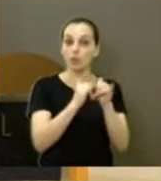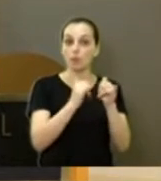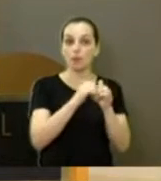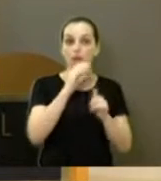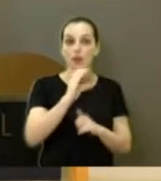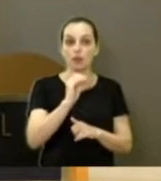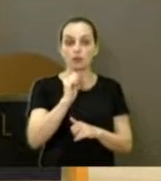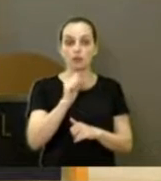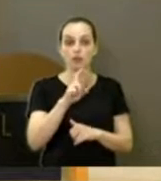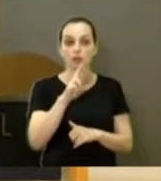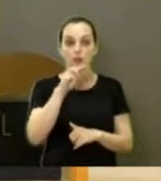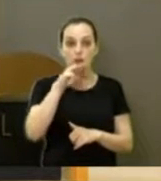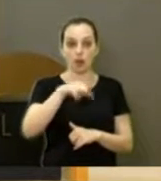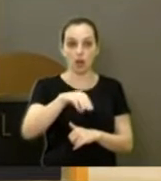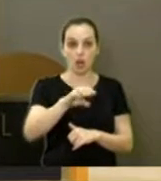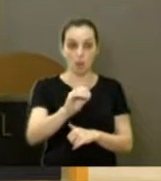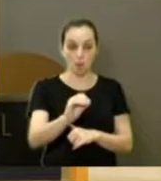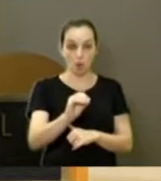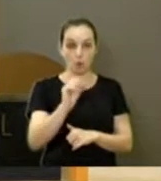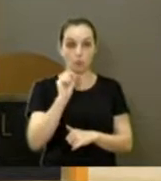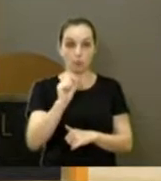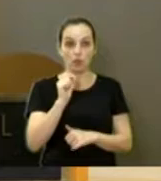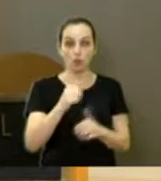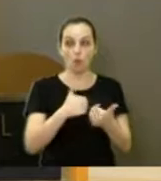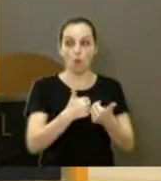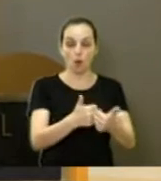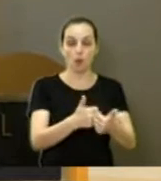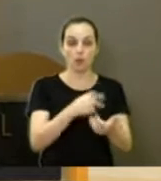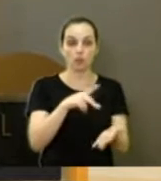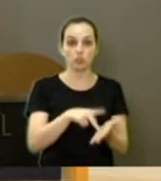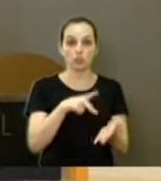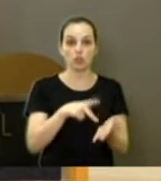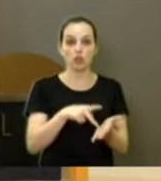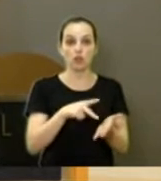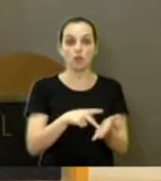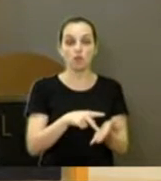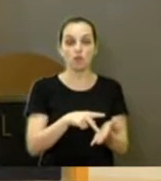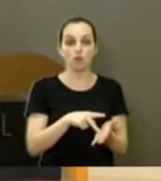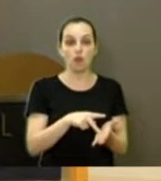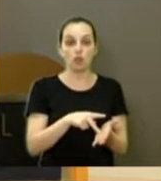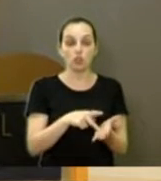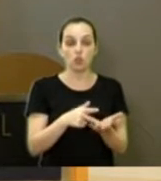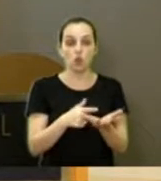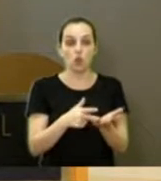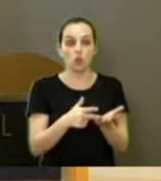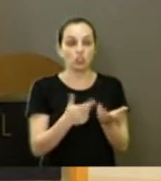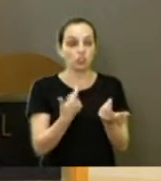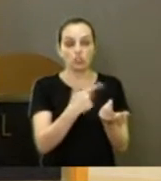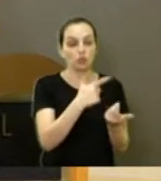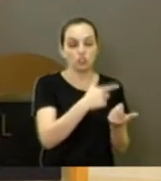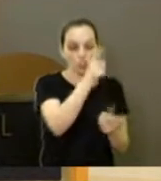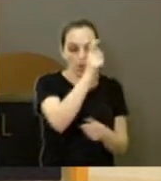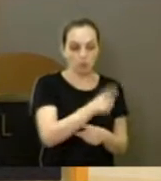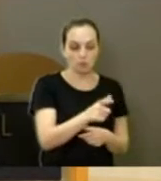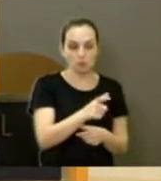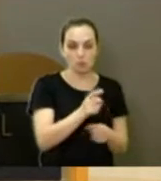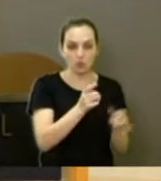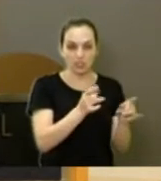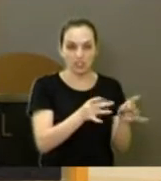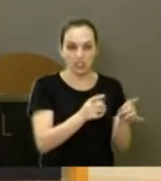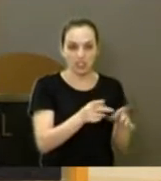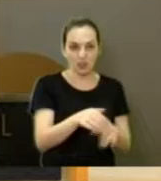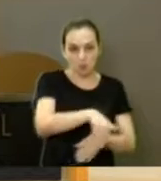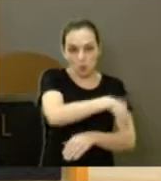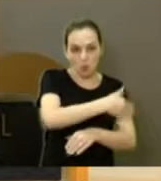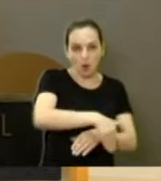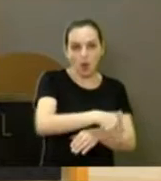Tenente, você acompanhou muitas vezes. Desocupava a Praça do Carmo. Hoje, eles estão com panela